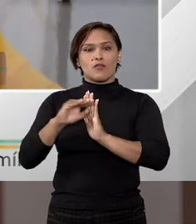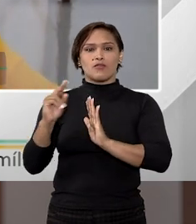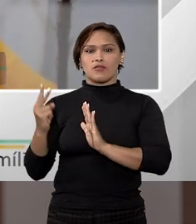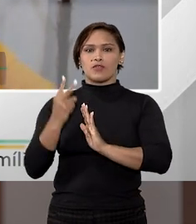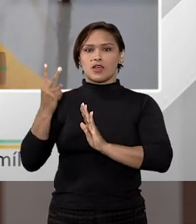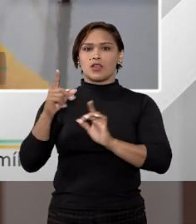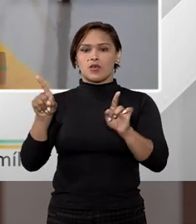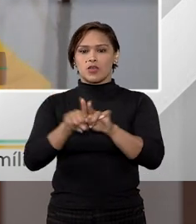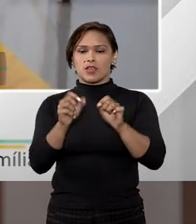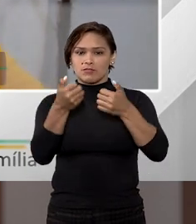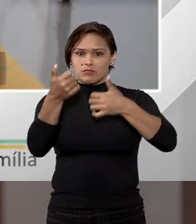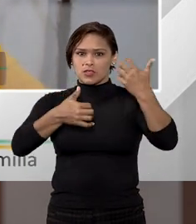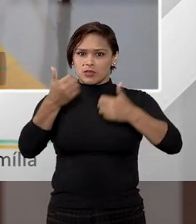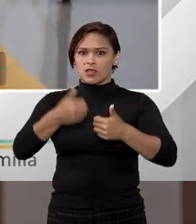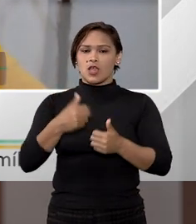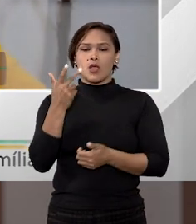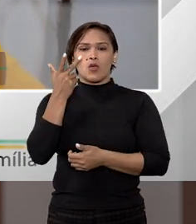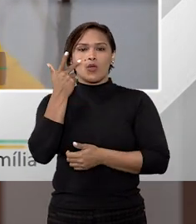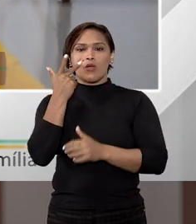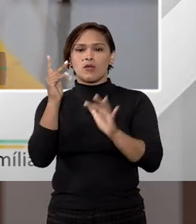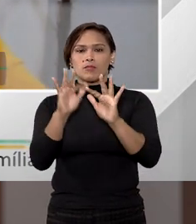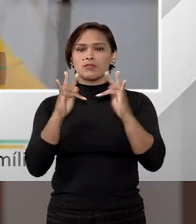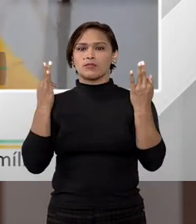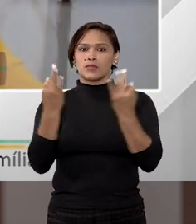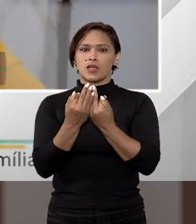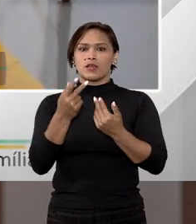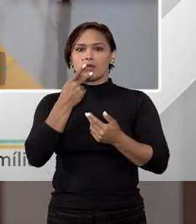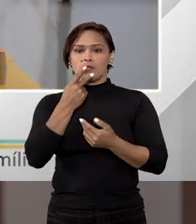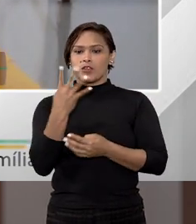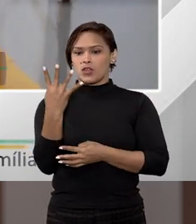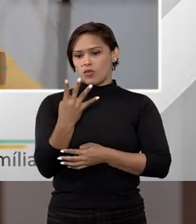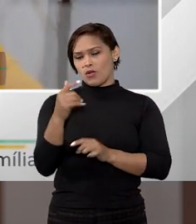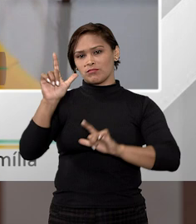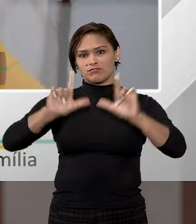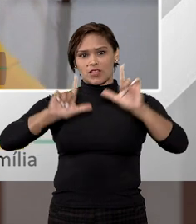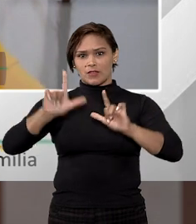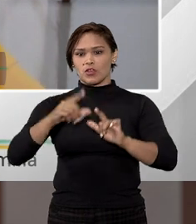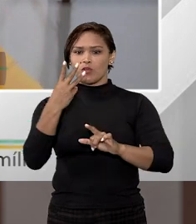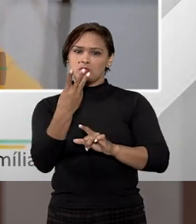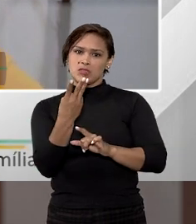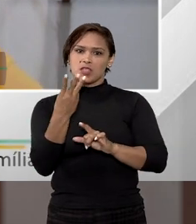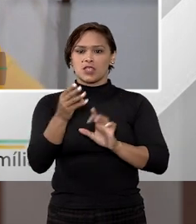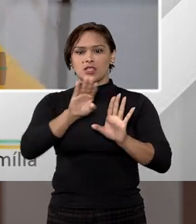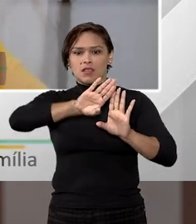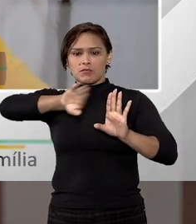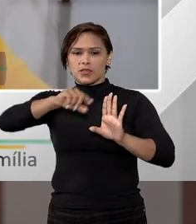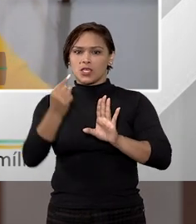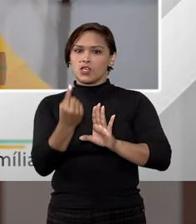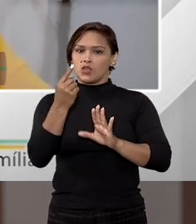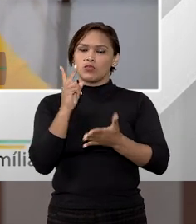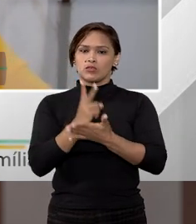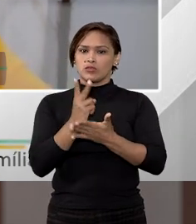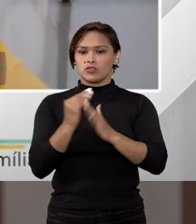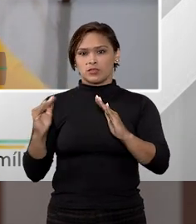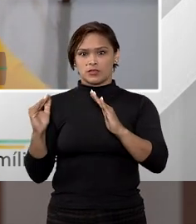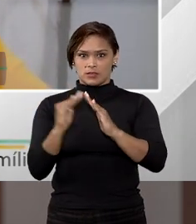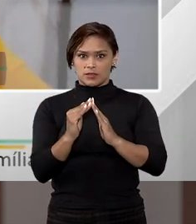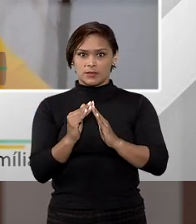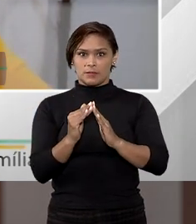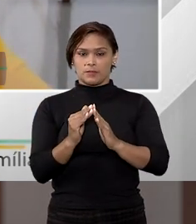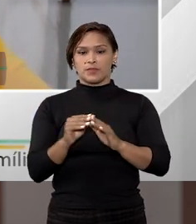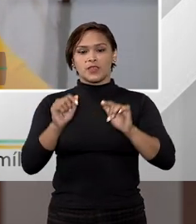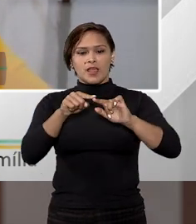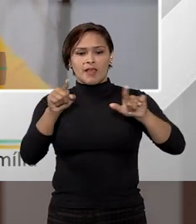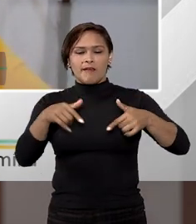valor e ele se coloca em nome médio comum. Então, como eu falei, quatro televisores, três serão apenhorados, um será mantido.